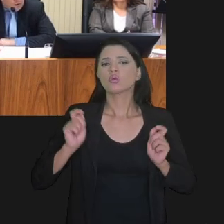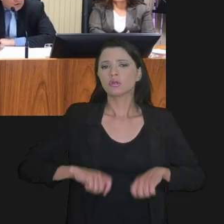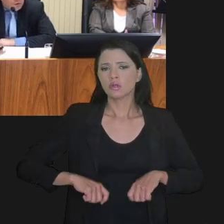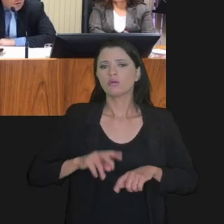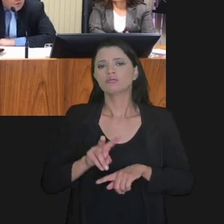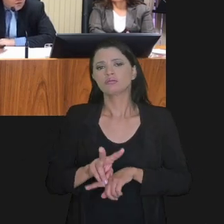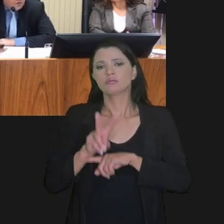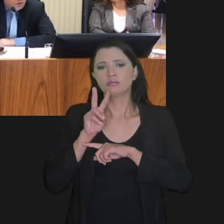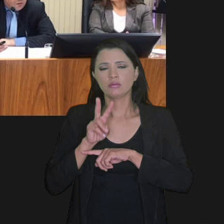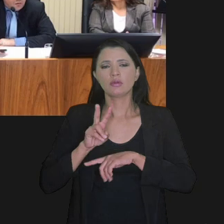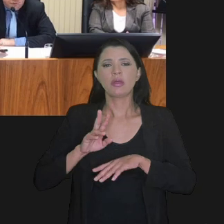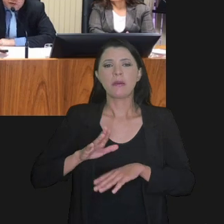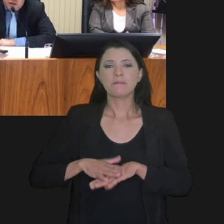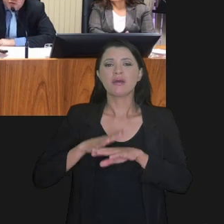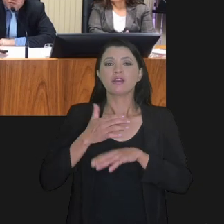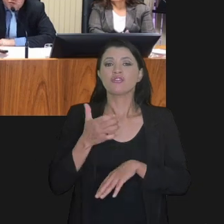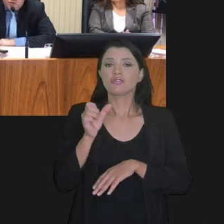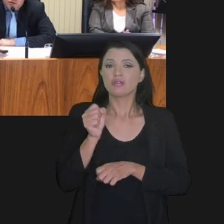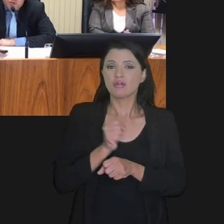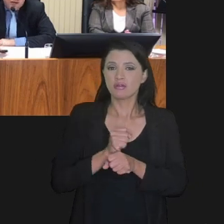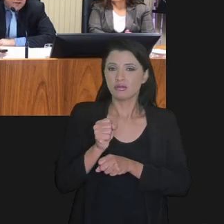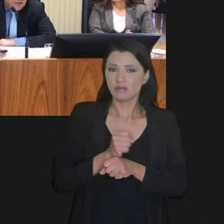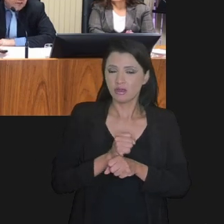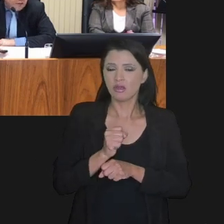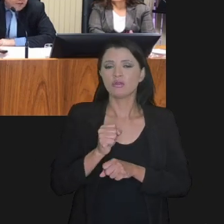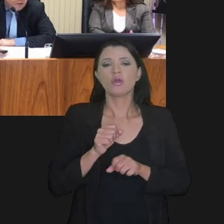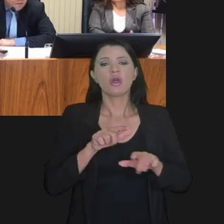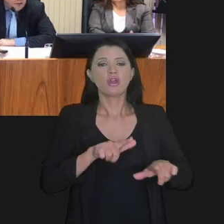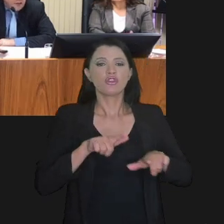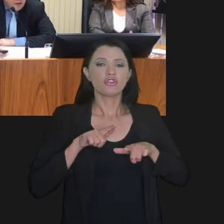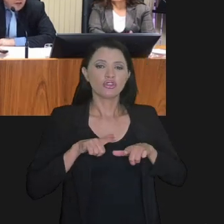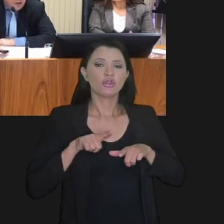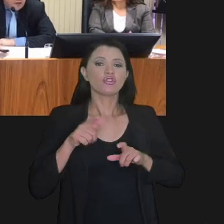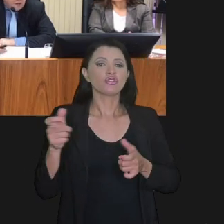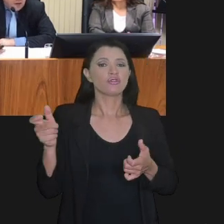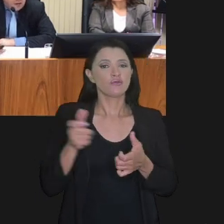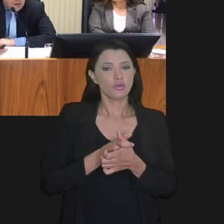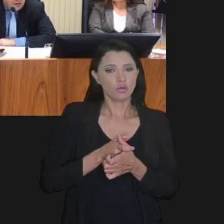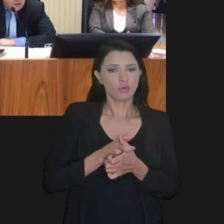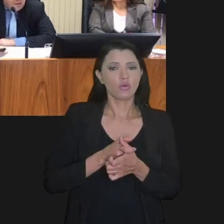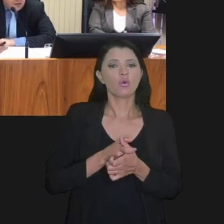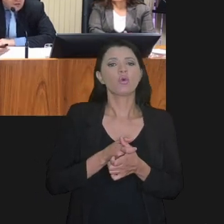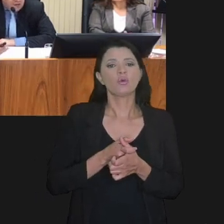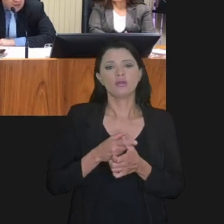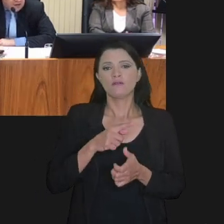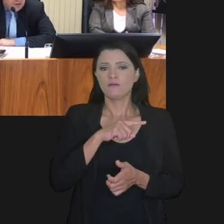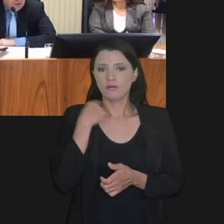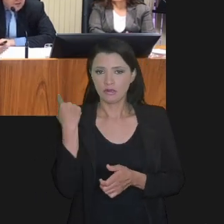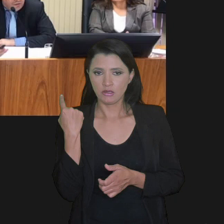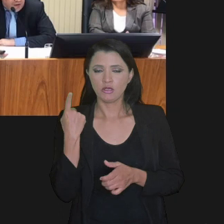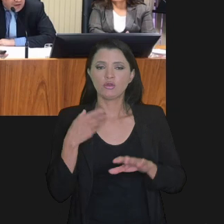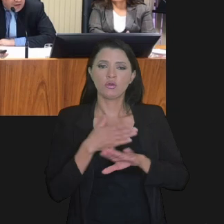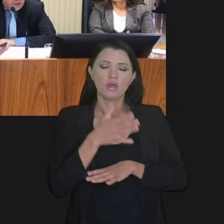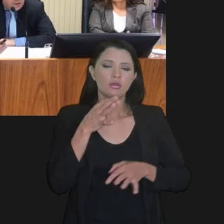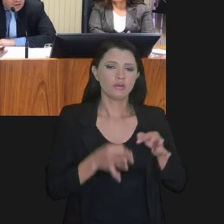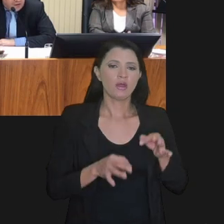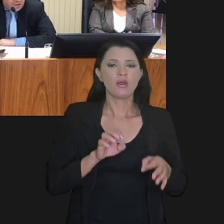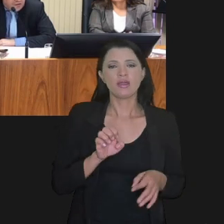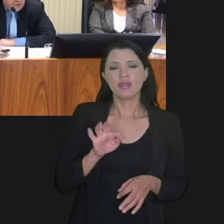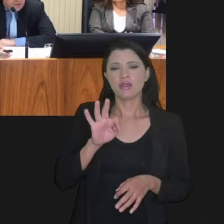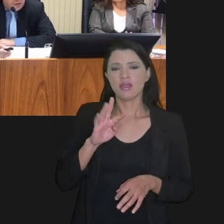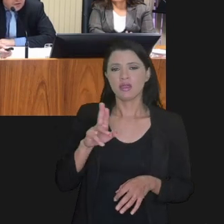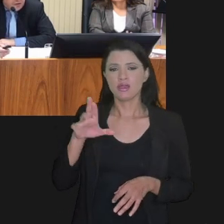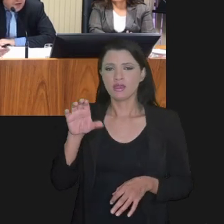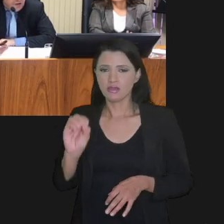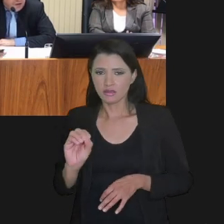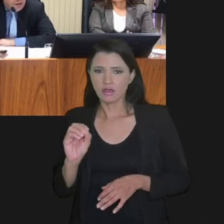as condições foram créditos constituídos há mais de dez anos, a titularidade dos devedores dos falidos, recuperação